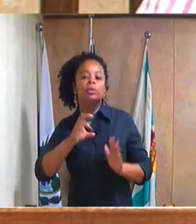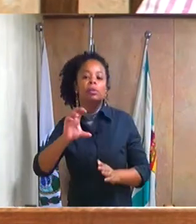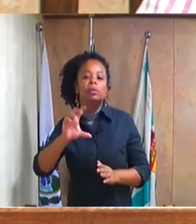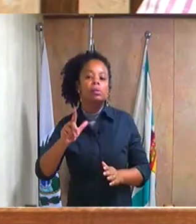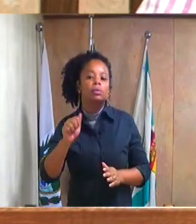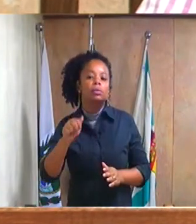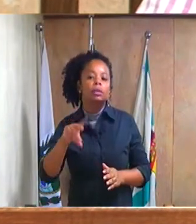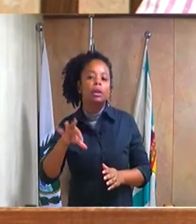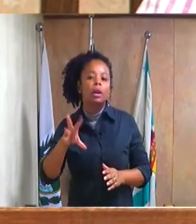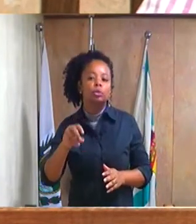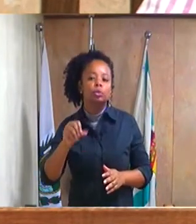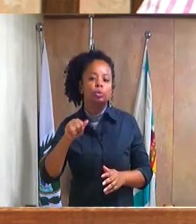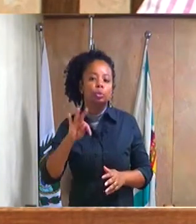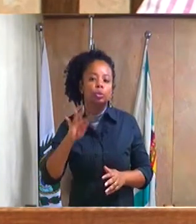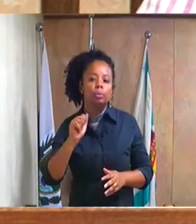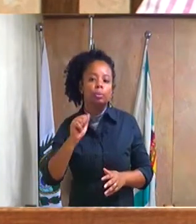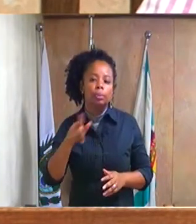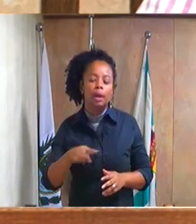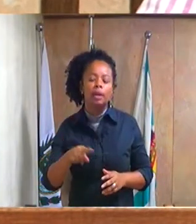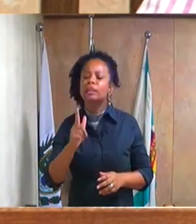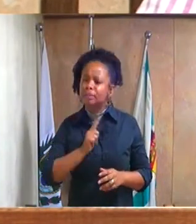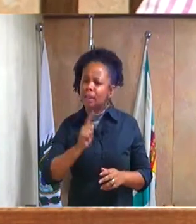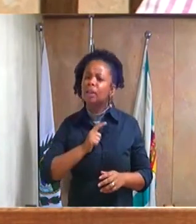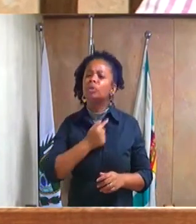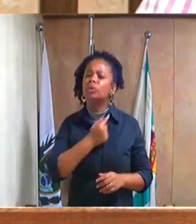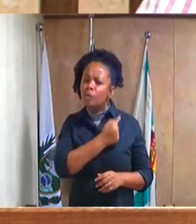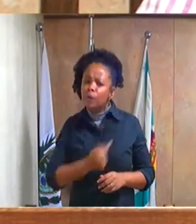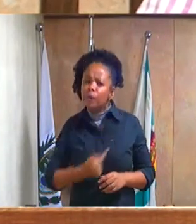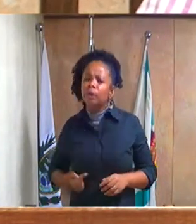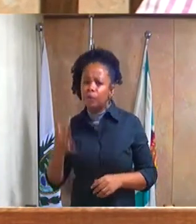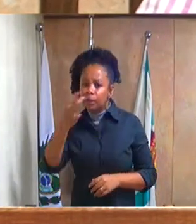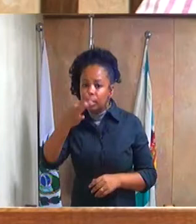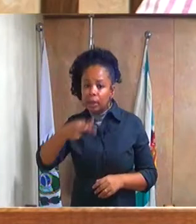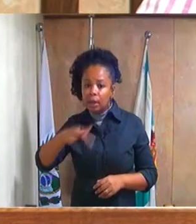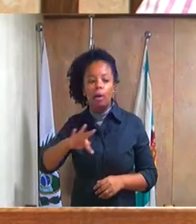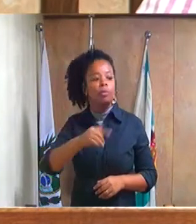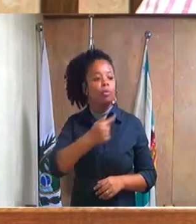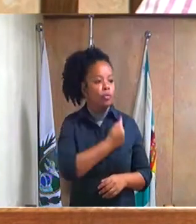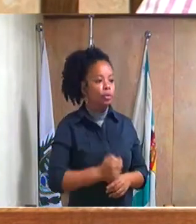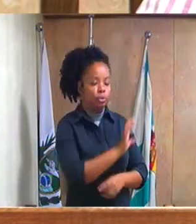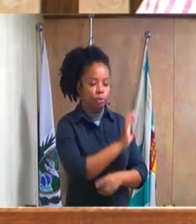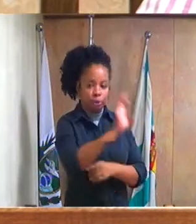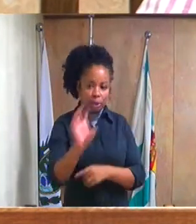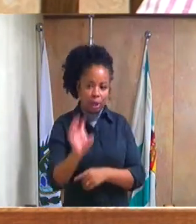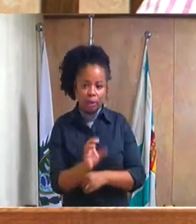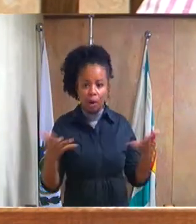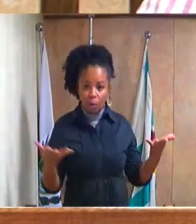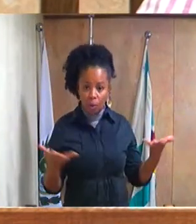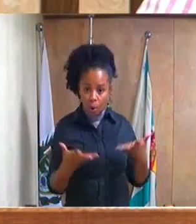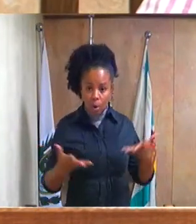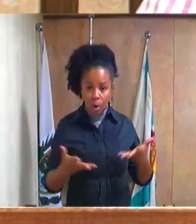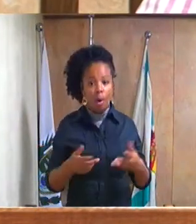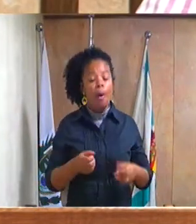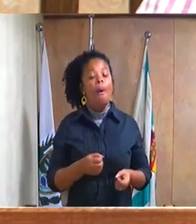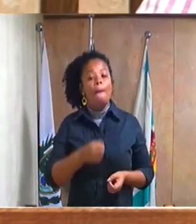federal, tem no governo do Estado, e agora, se Deus quiser, o prefeito vai